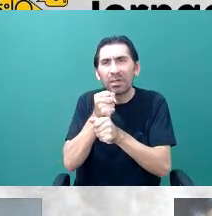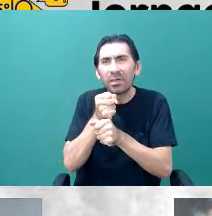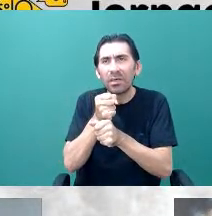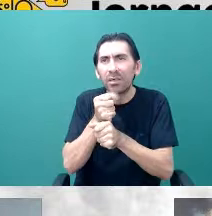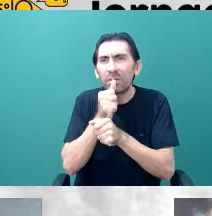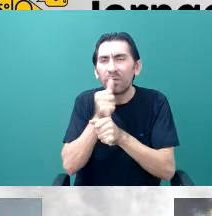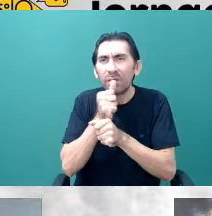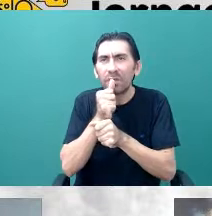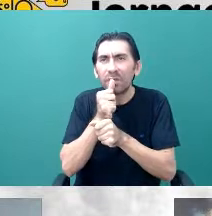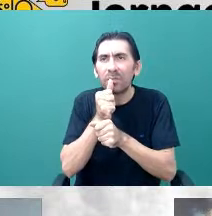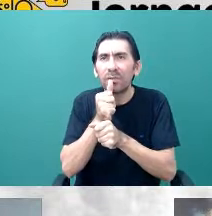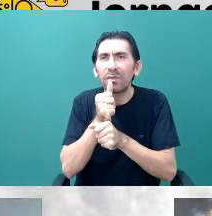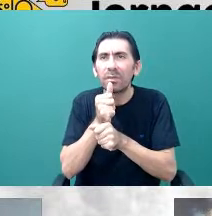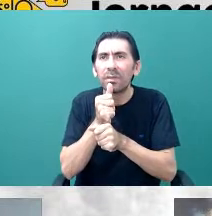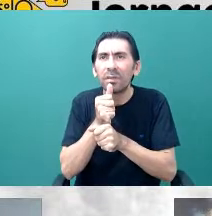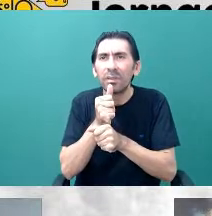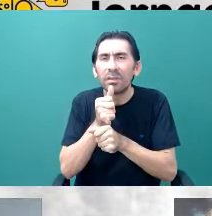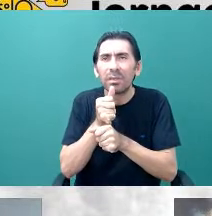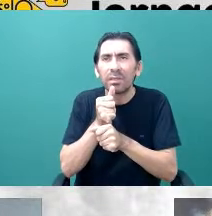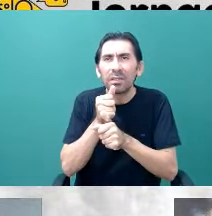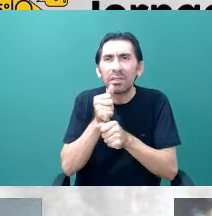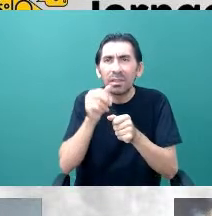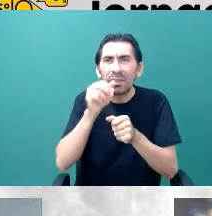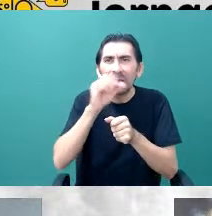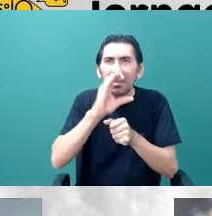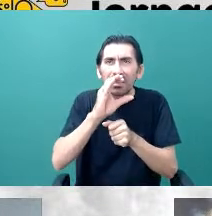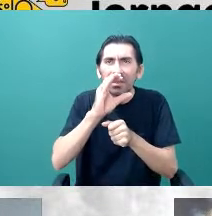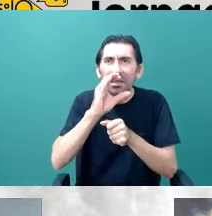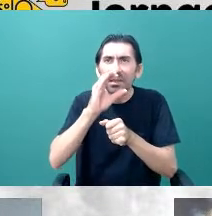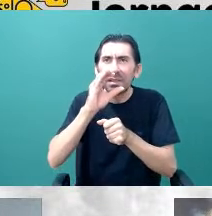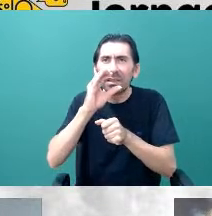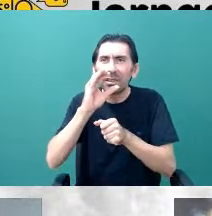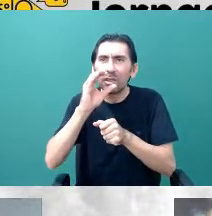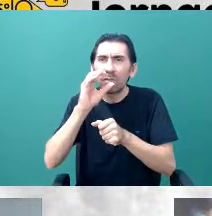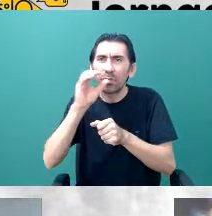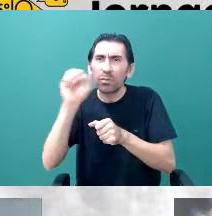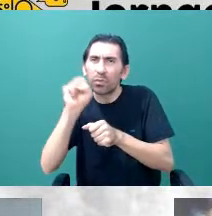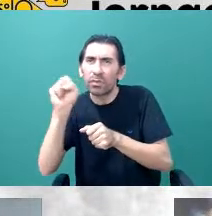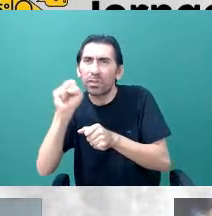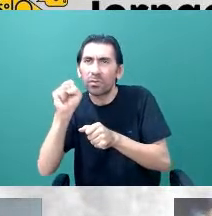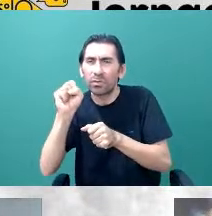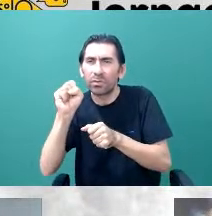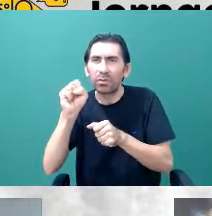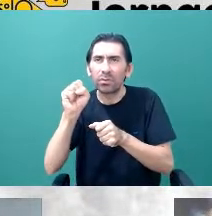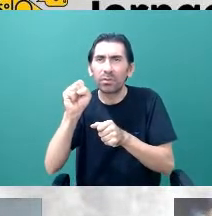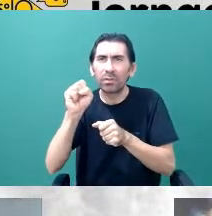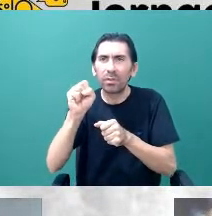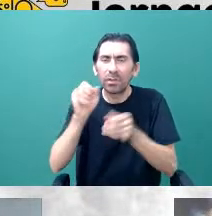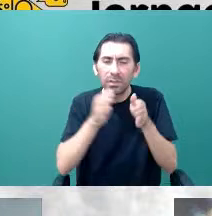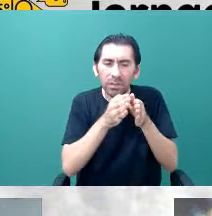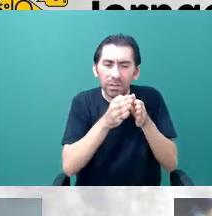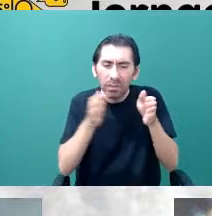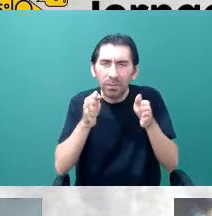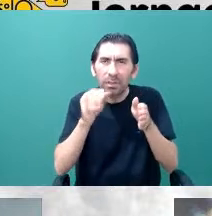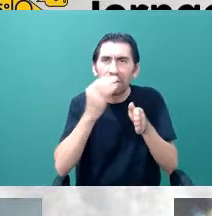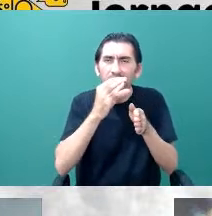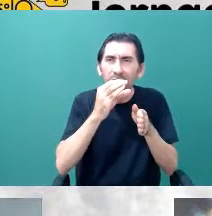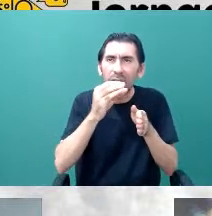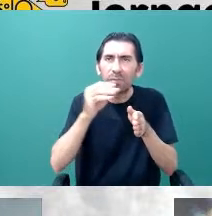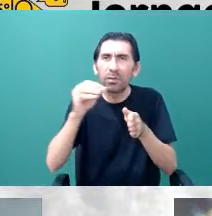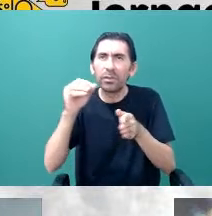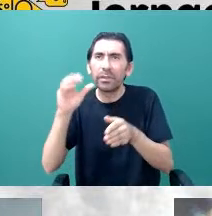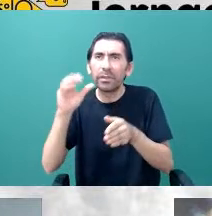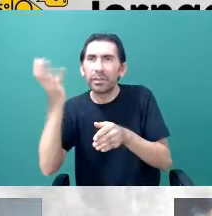Redshift na precisão de centímetros por segundo. Para vocês terem uma ideia, hoje em dia a gente mede bem